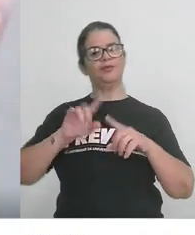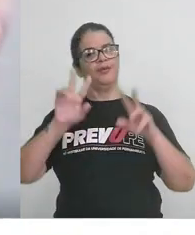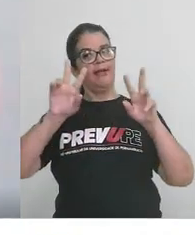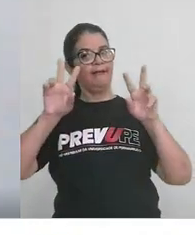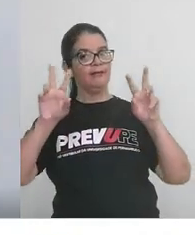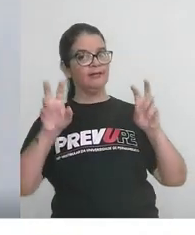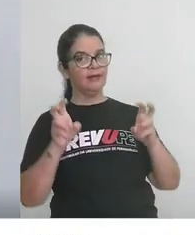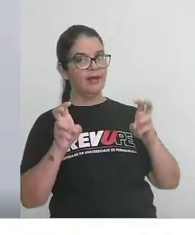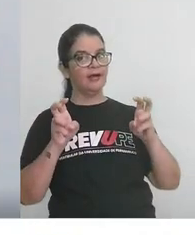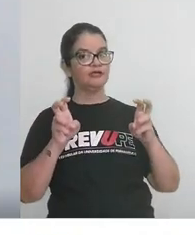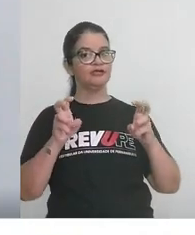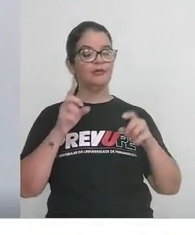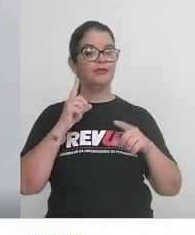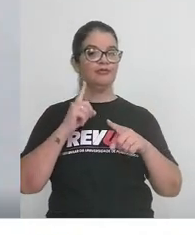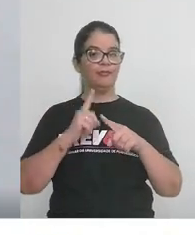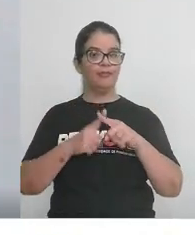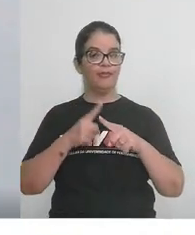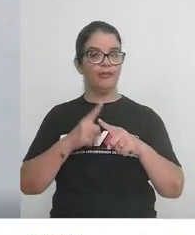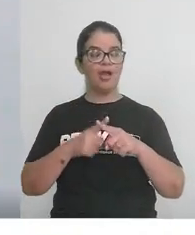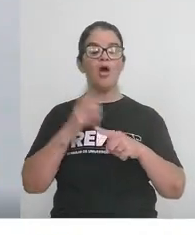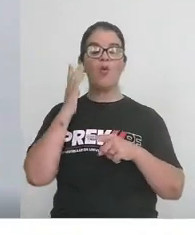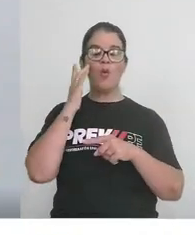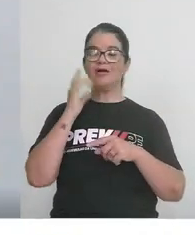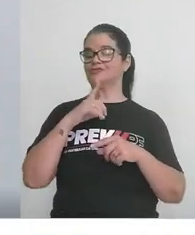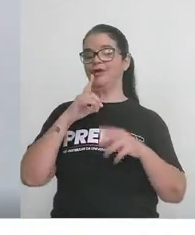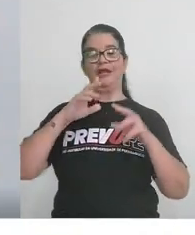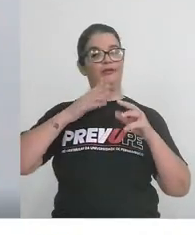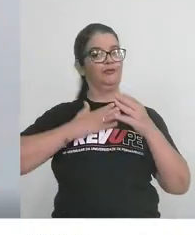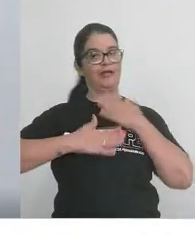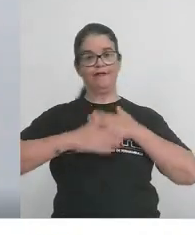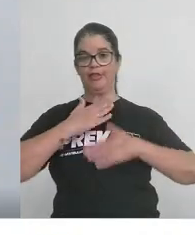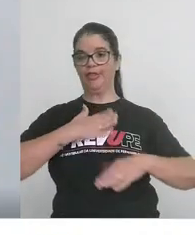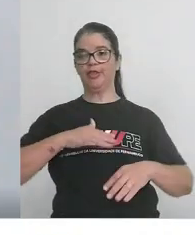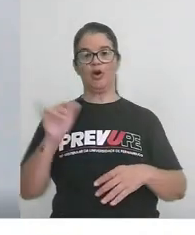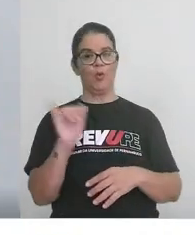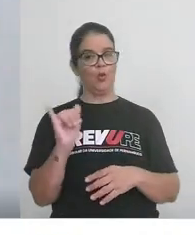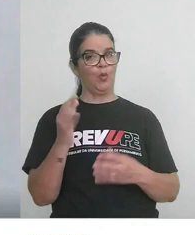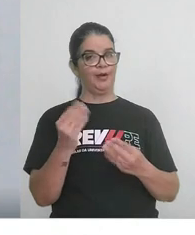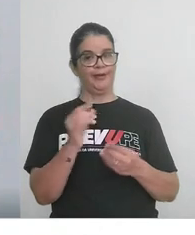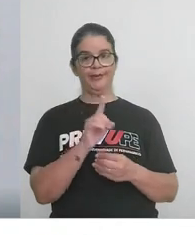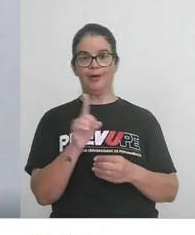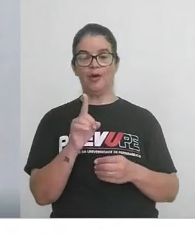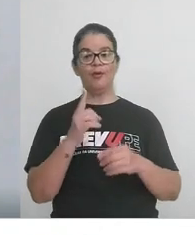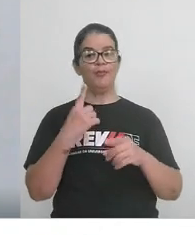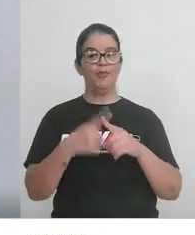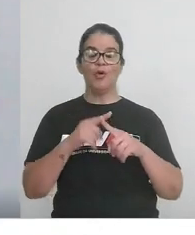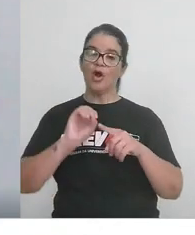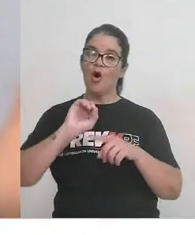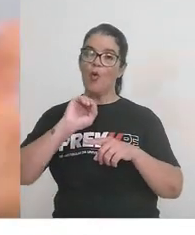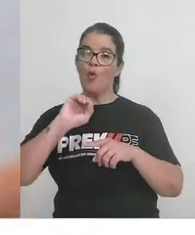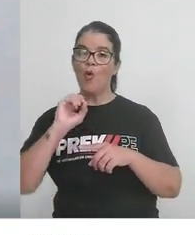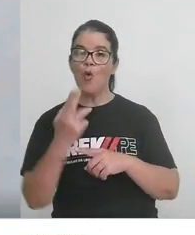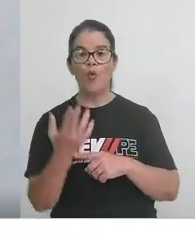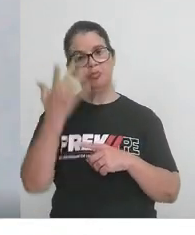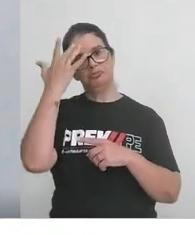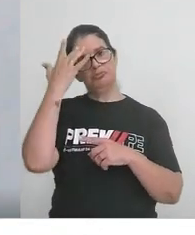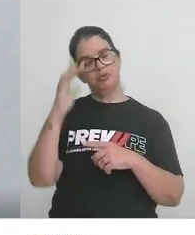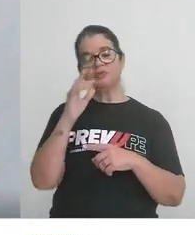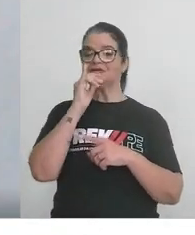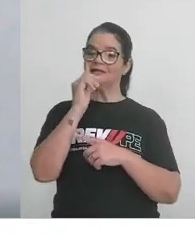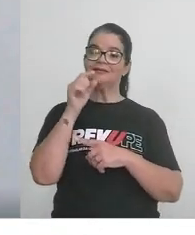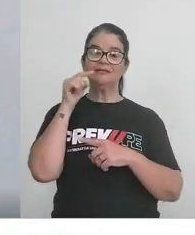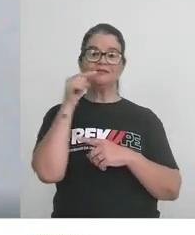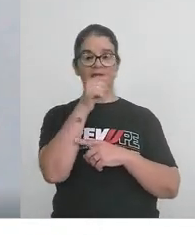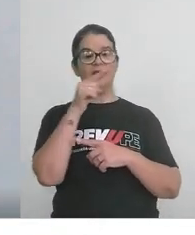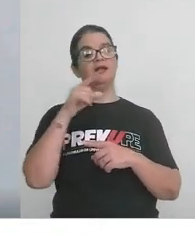aspas, porque eu acho que não estava tão tranquilo, porque ou, não sei, disse